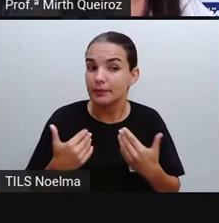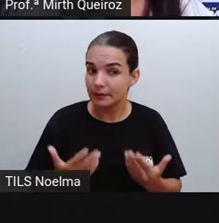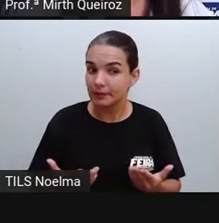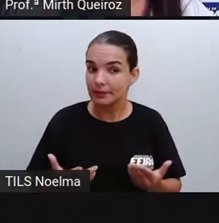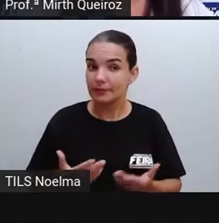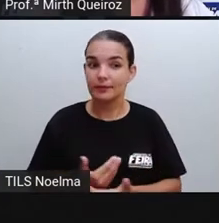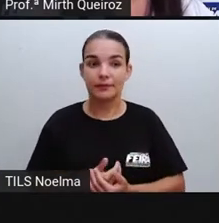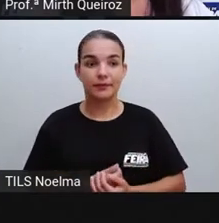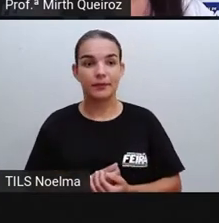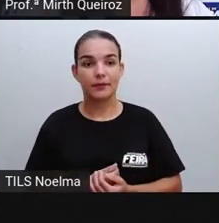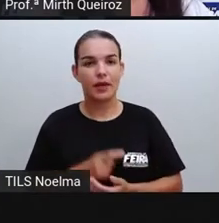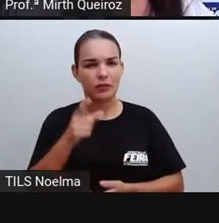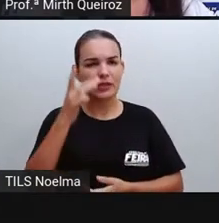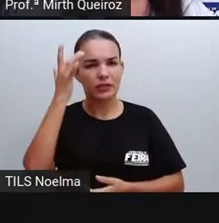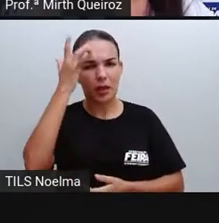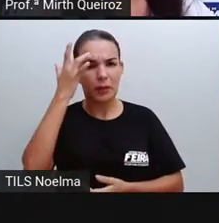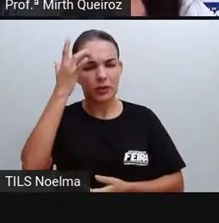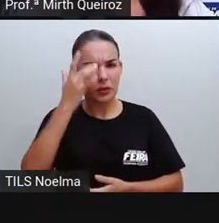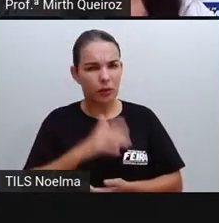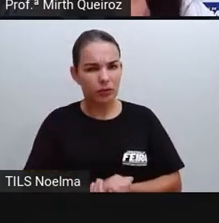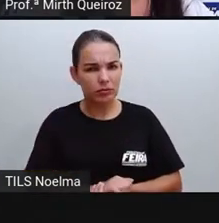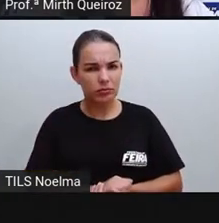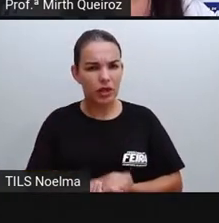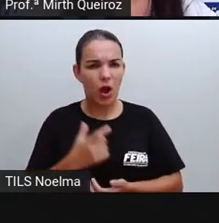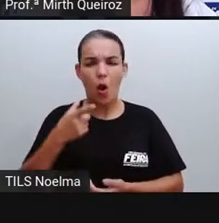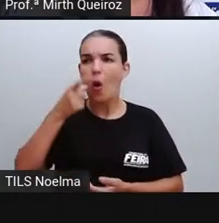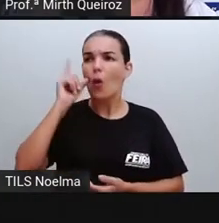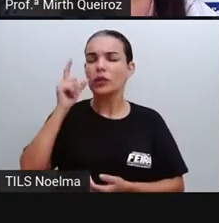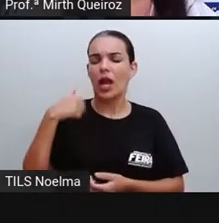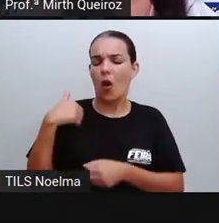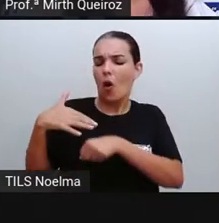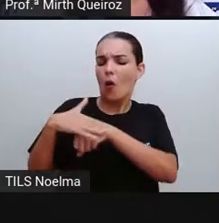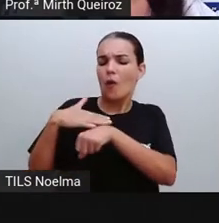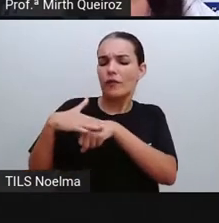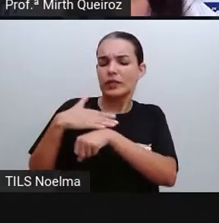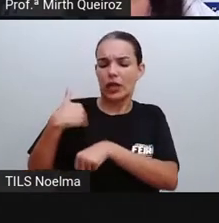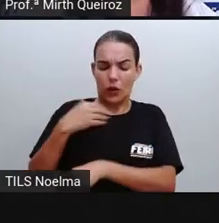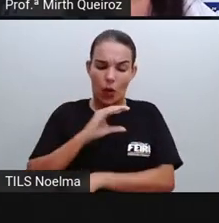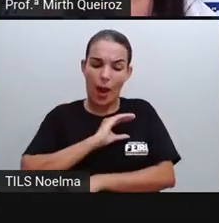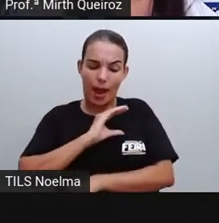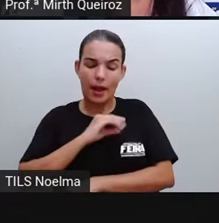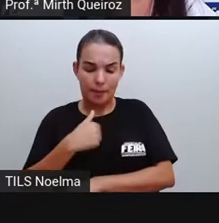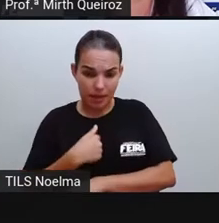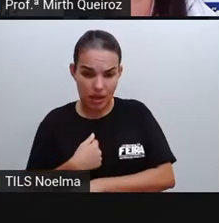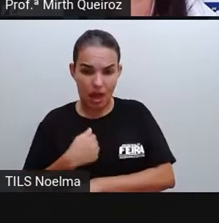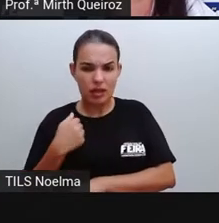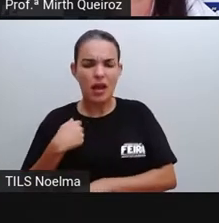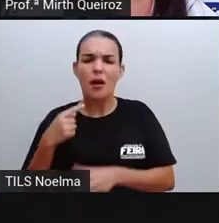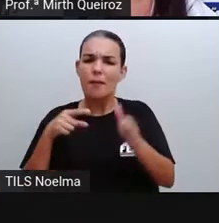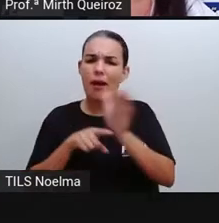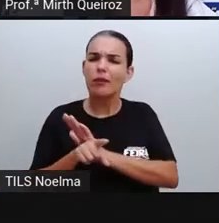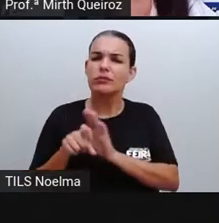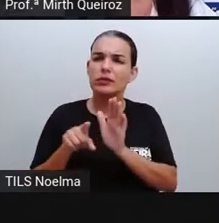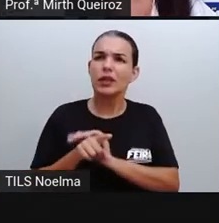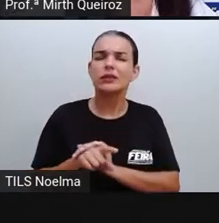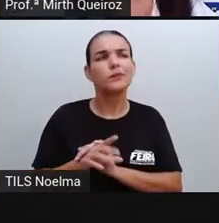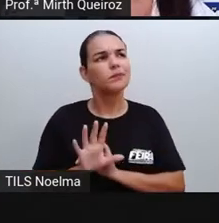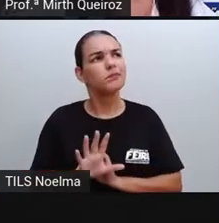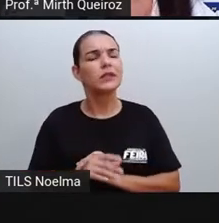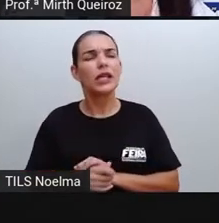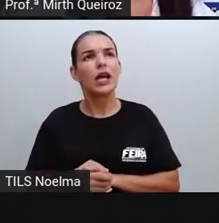material? Você já imaginou nisso? Ontem eu estava conversando com uma colega minha, né? E aí a gente falando isso, nossa,